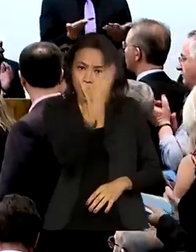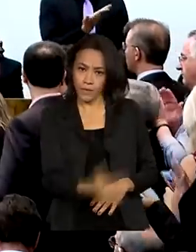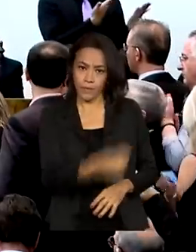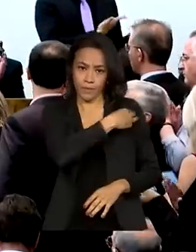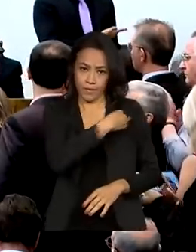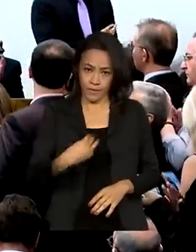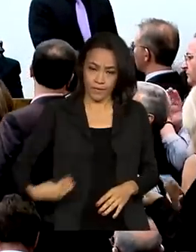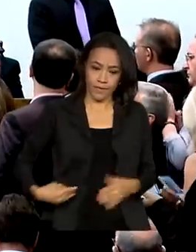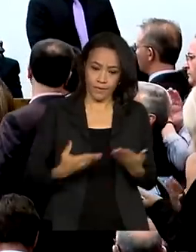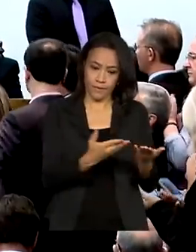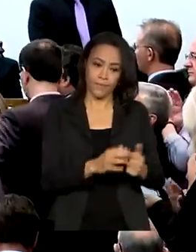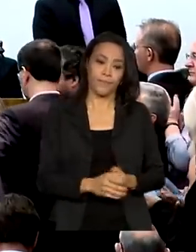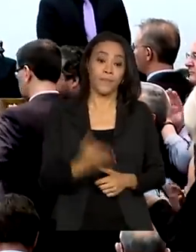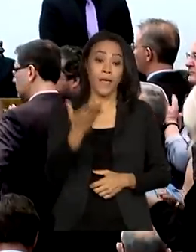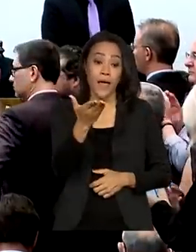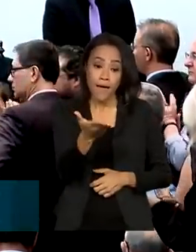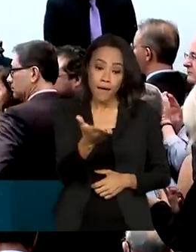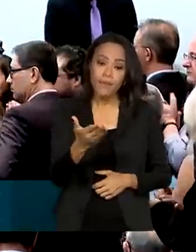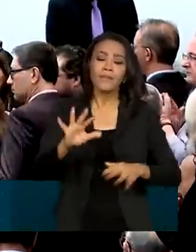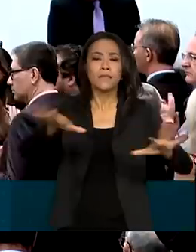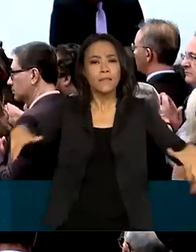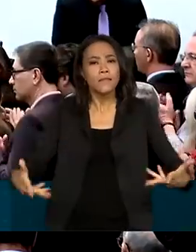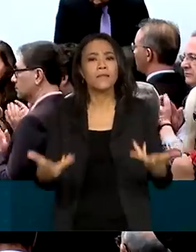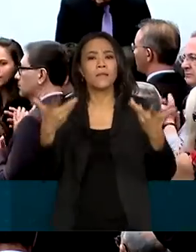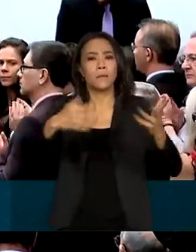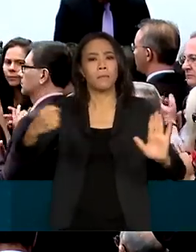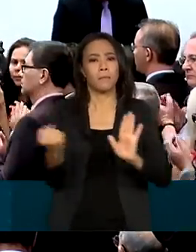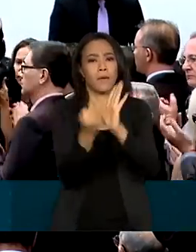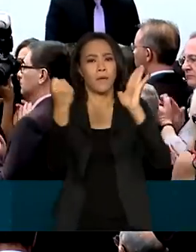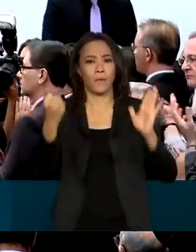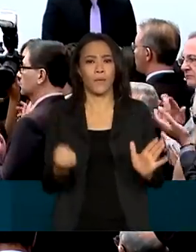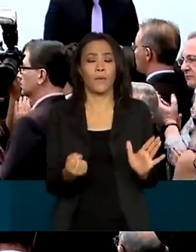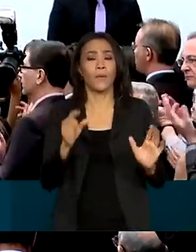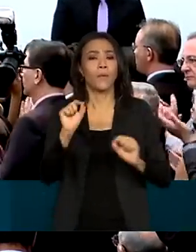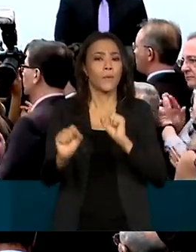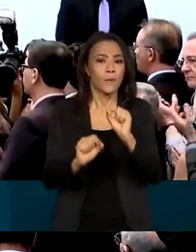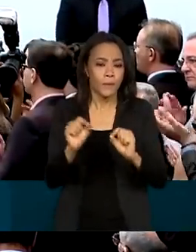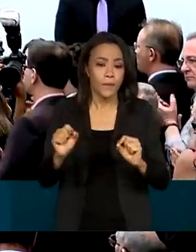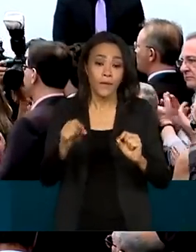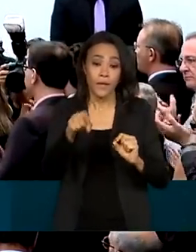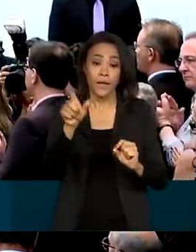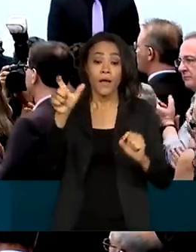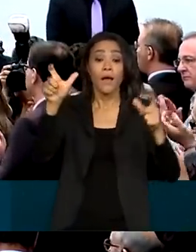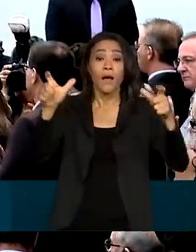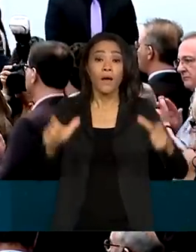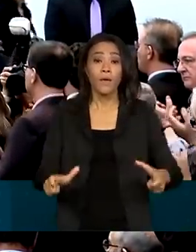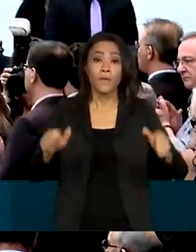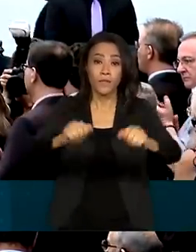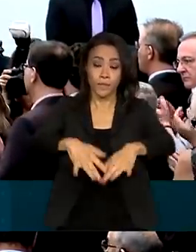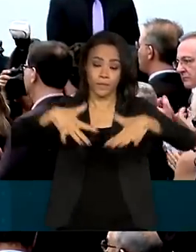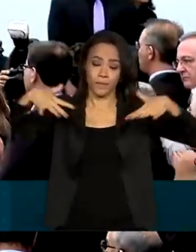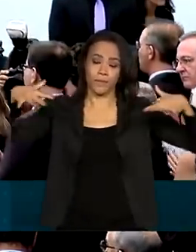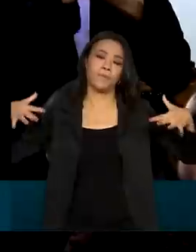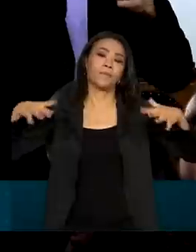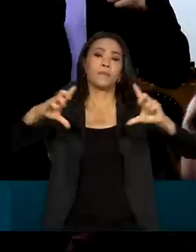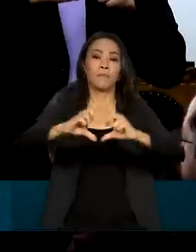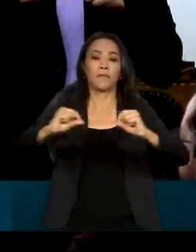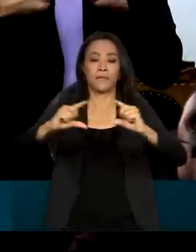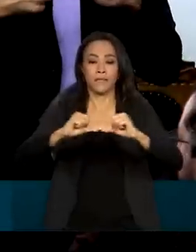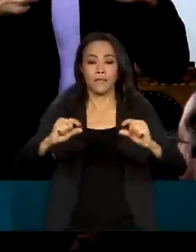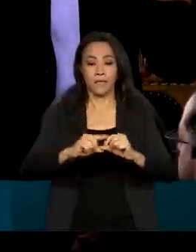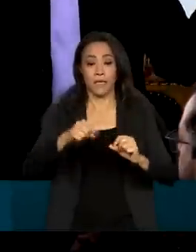A cerimônia que marcou o início da gestão de Luiz Marinho foi realizada na sede do Ministério em Brasília.